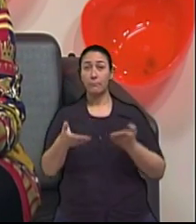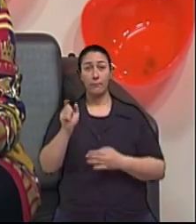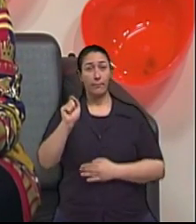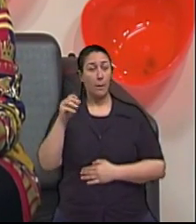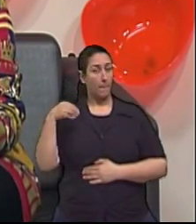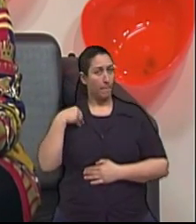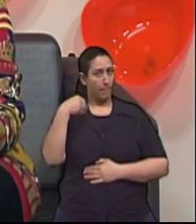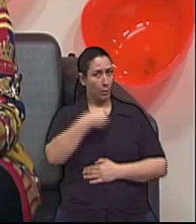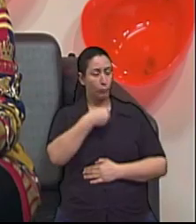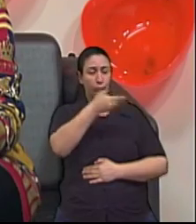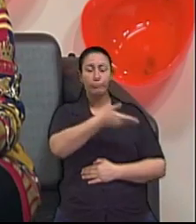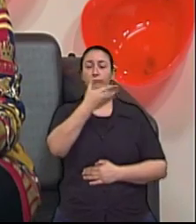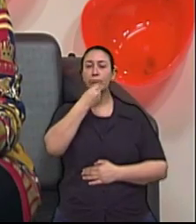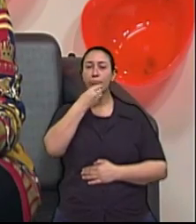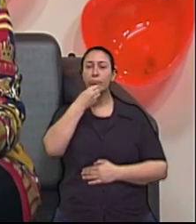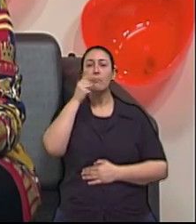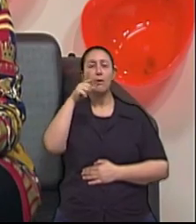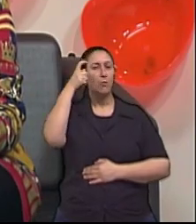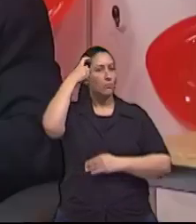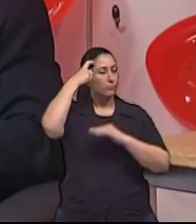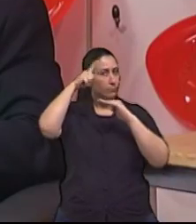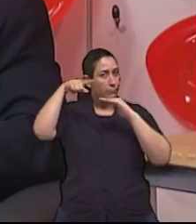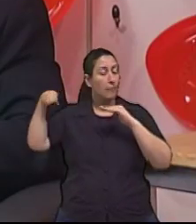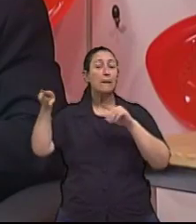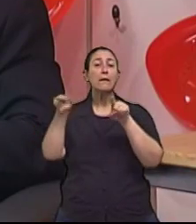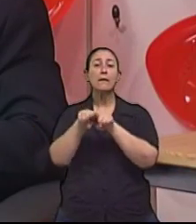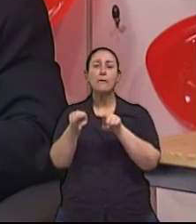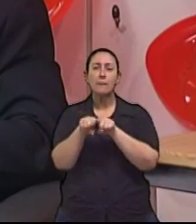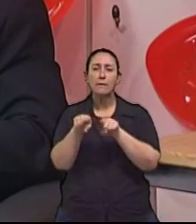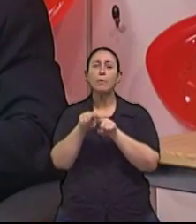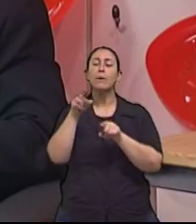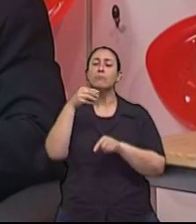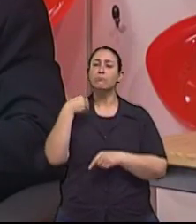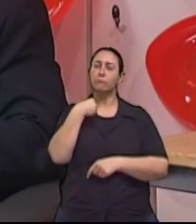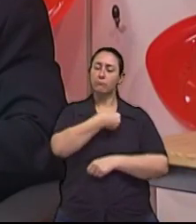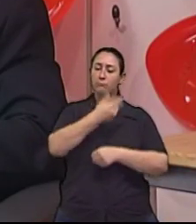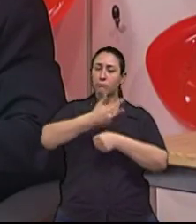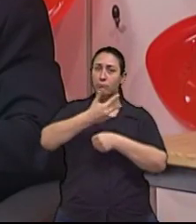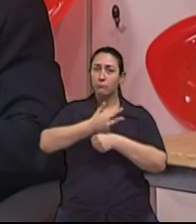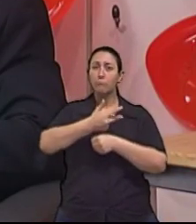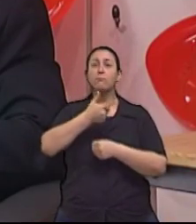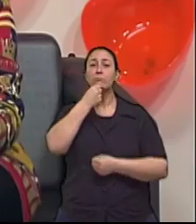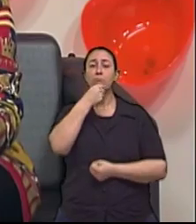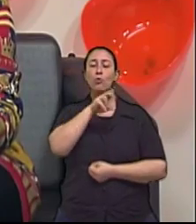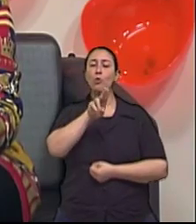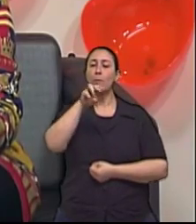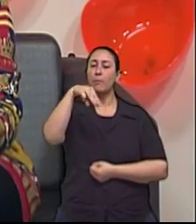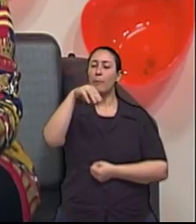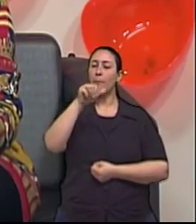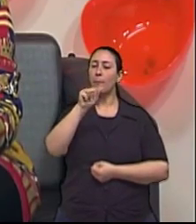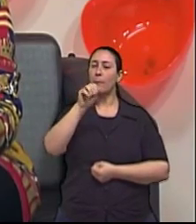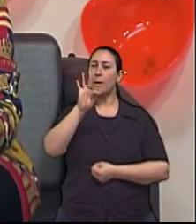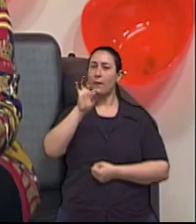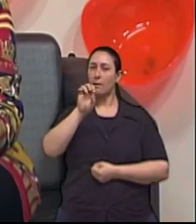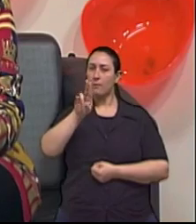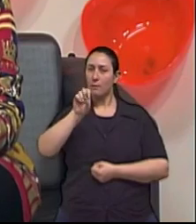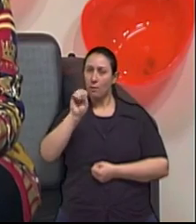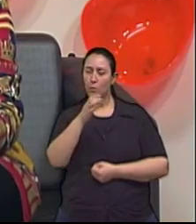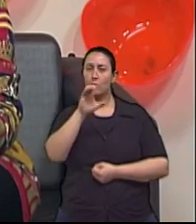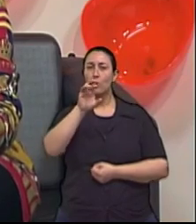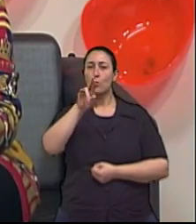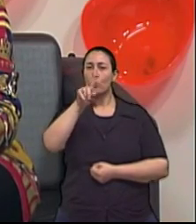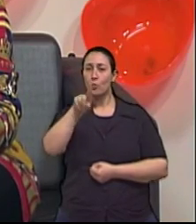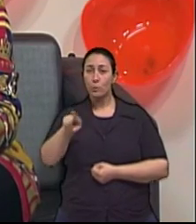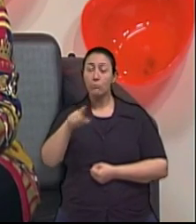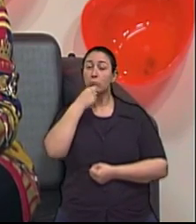médico neurologista e geriatra Matheus Roriz Cruz. Dr. Matheus é professor da Faculdade de